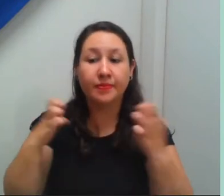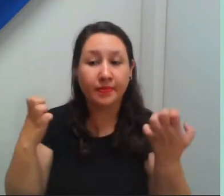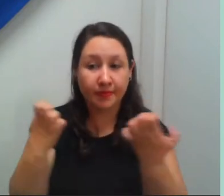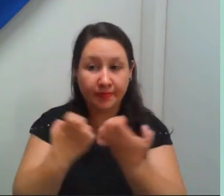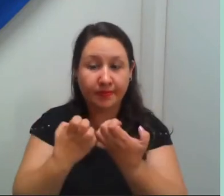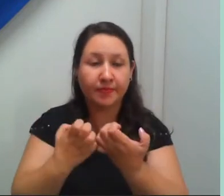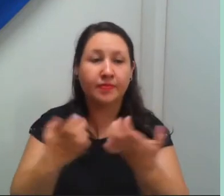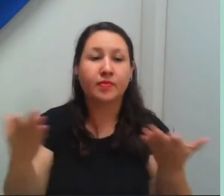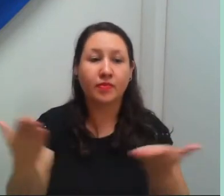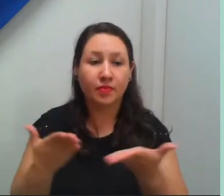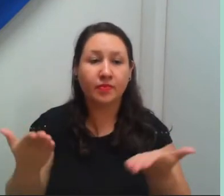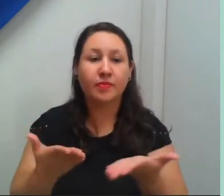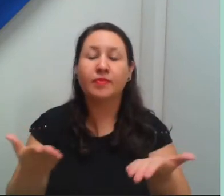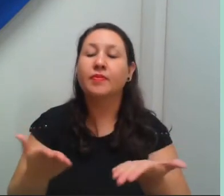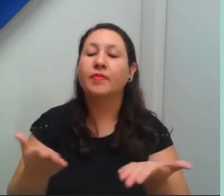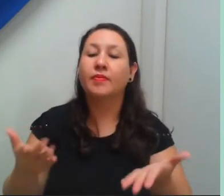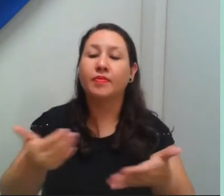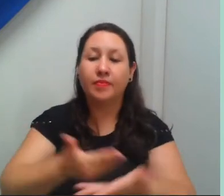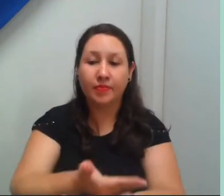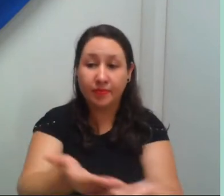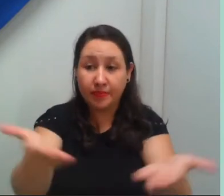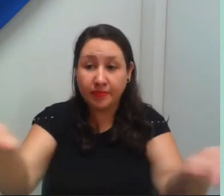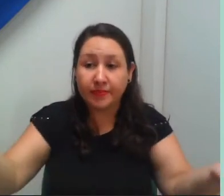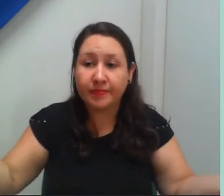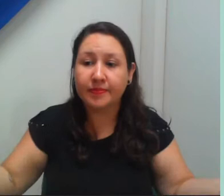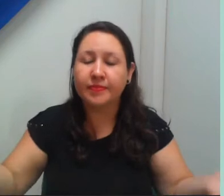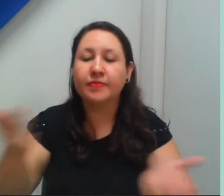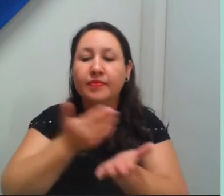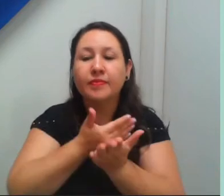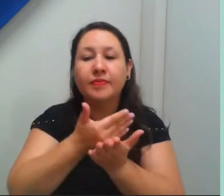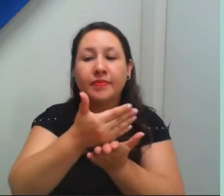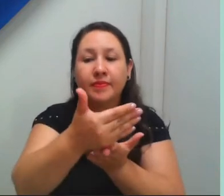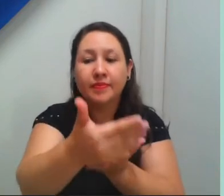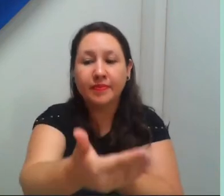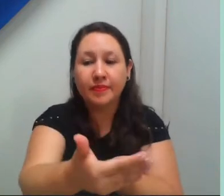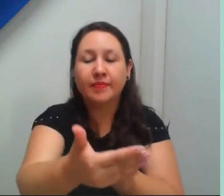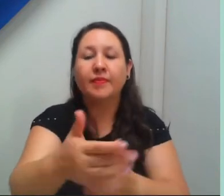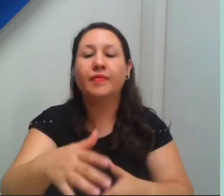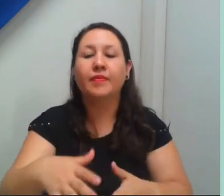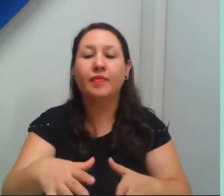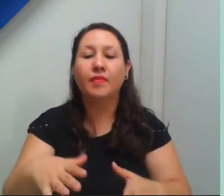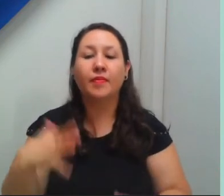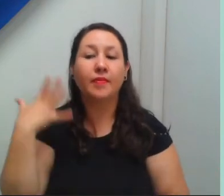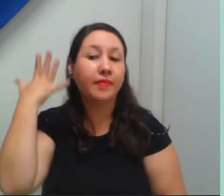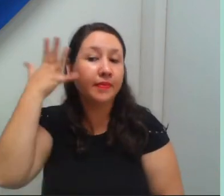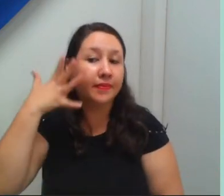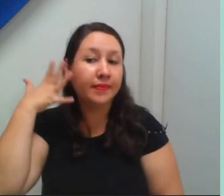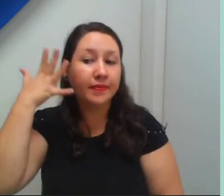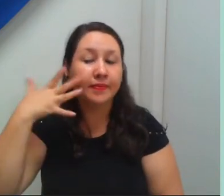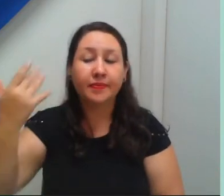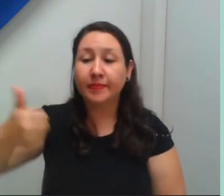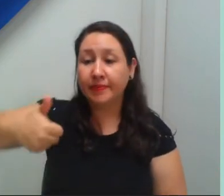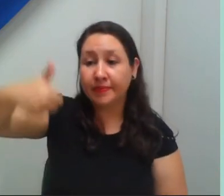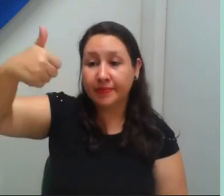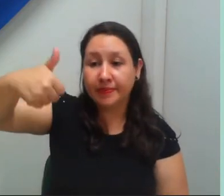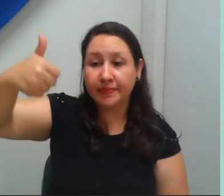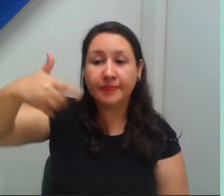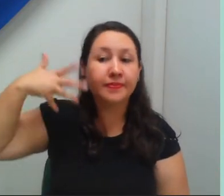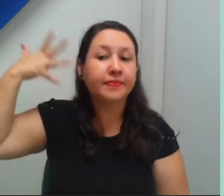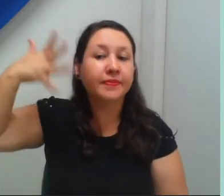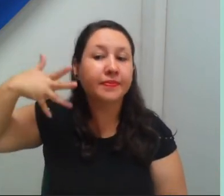nossa mesa de honra nesse momento e daremos continuidade com a nossa primeira atividade